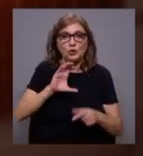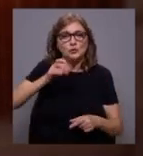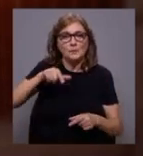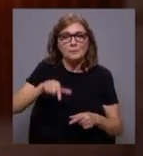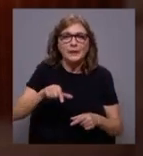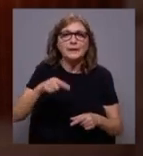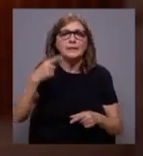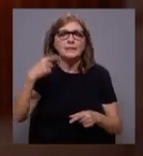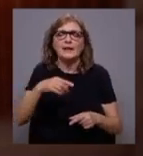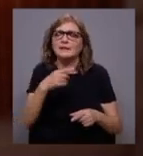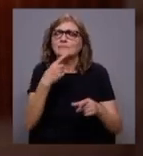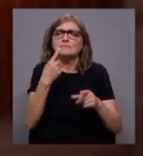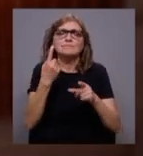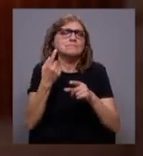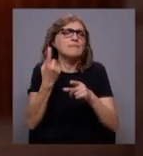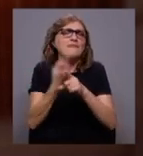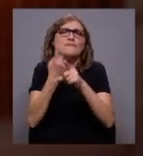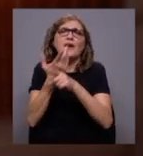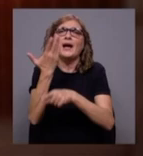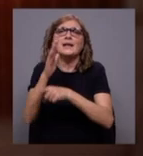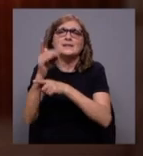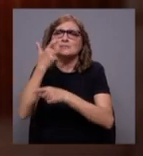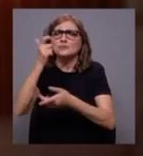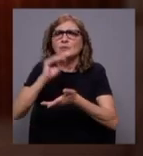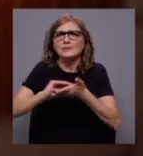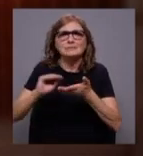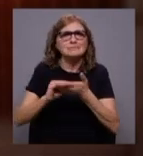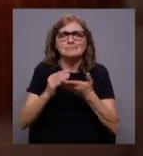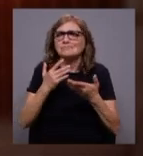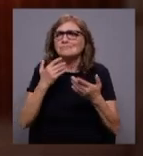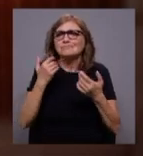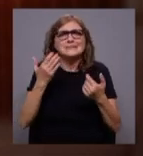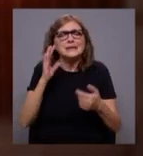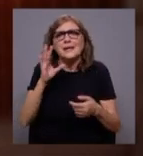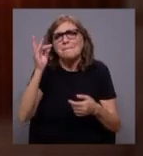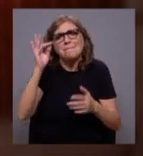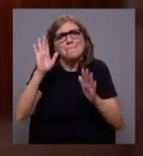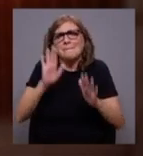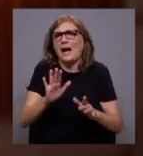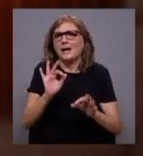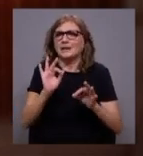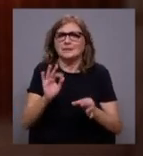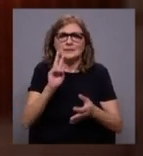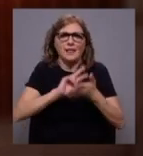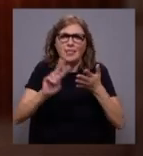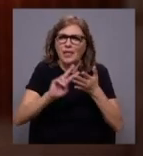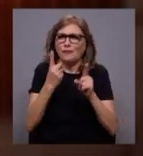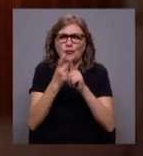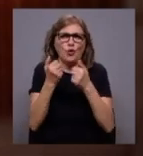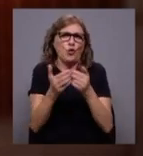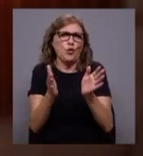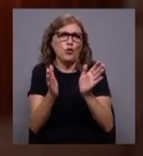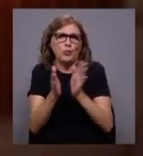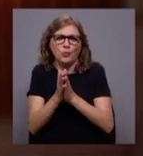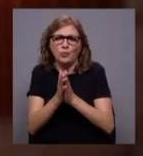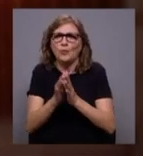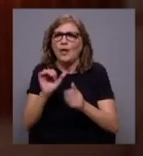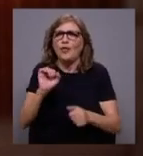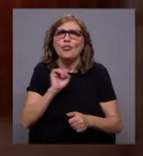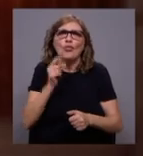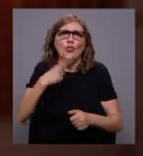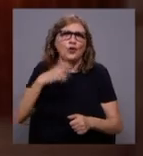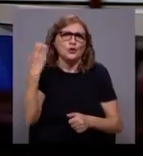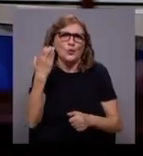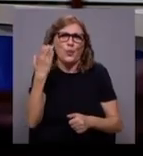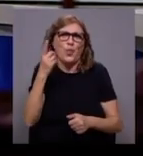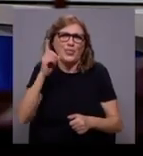temos diversos exemplos de autores que são incontornáveis, que marcaram toda a nossa literatura e que marcaram a nossa cultura, até